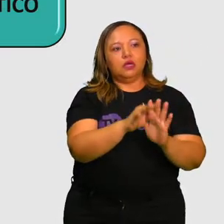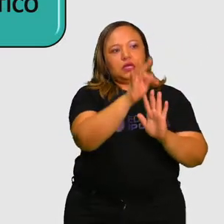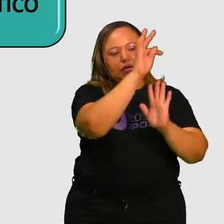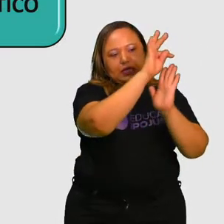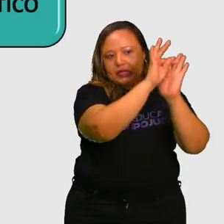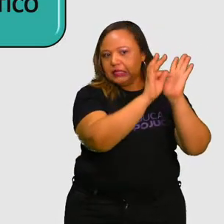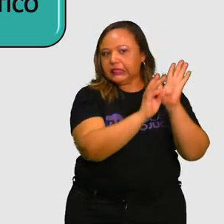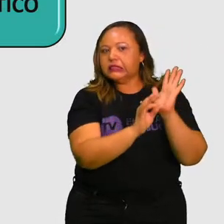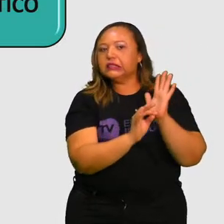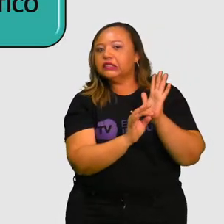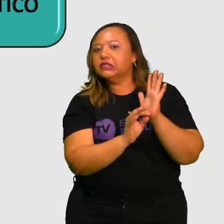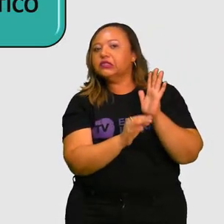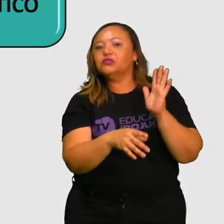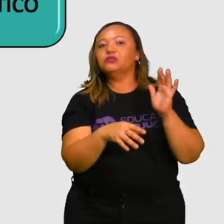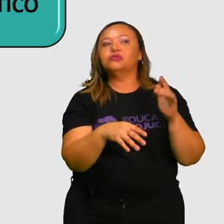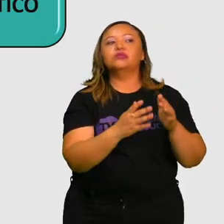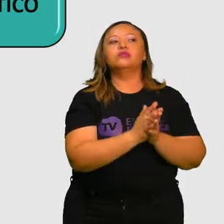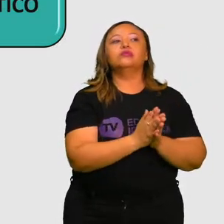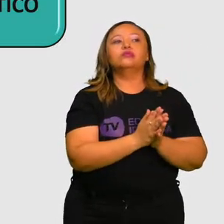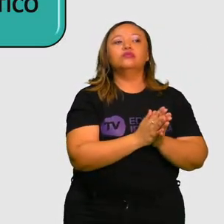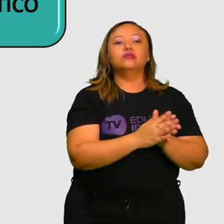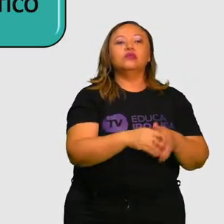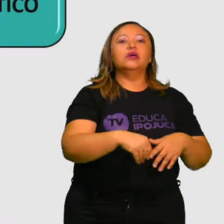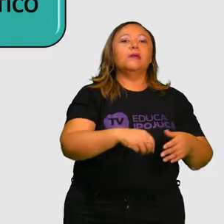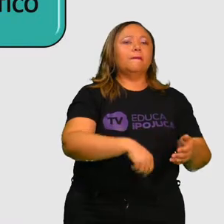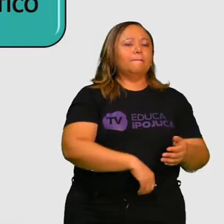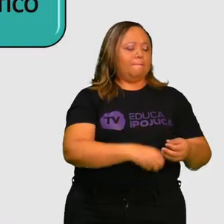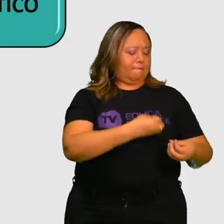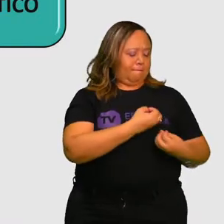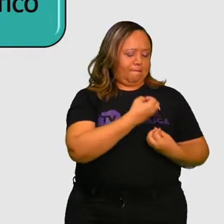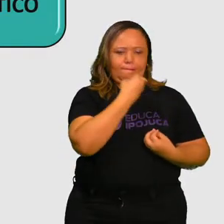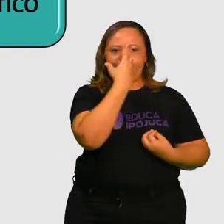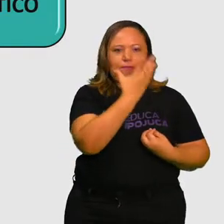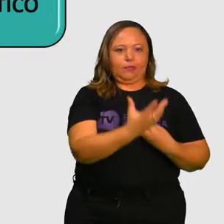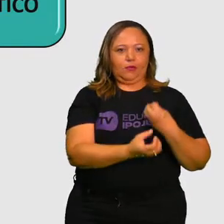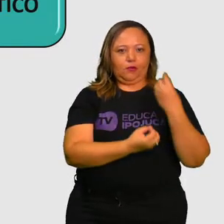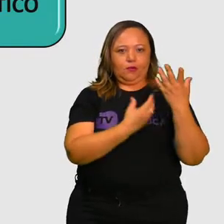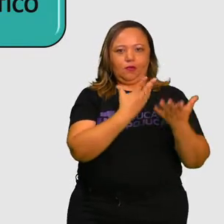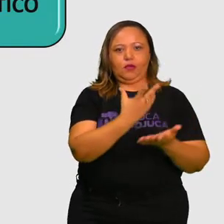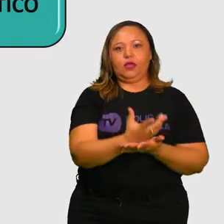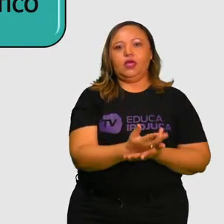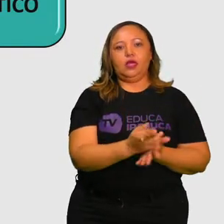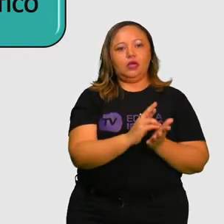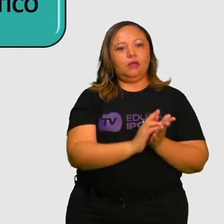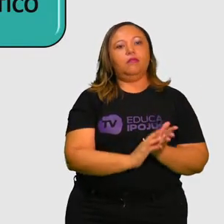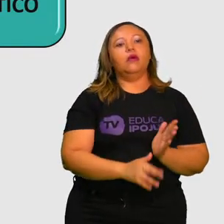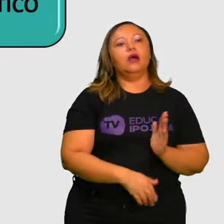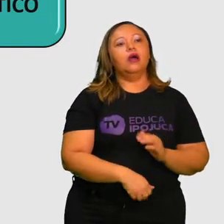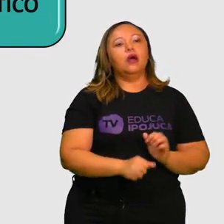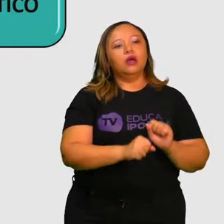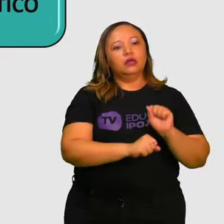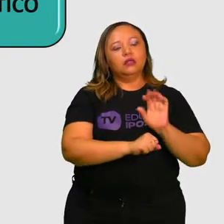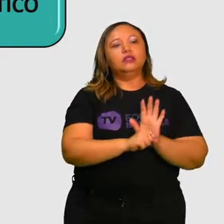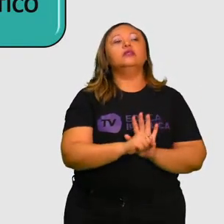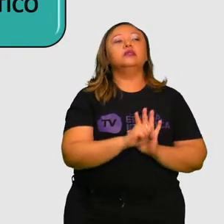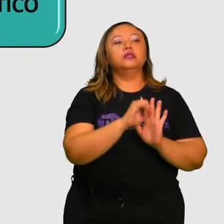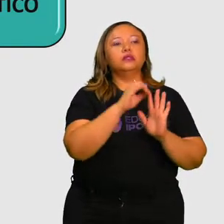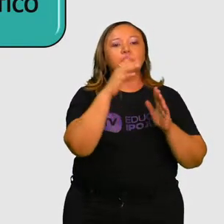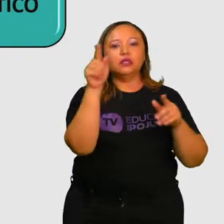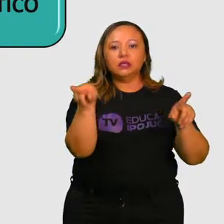para a nossa vida. São os poemas, os romances. E o campo de atuação